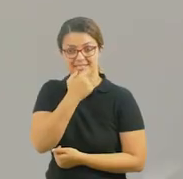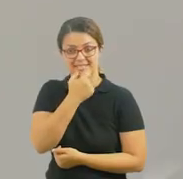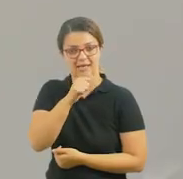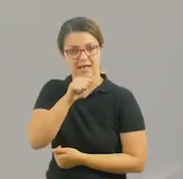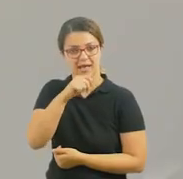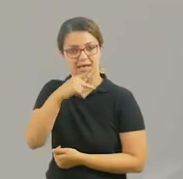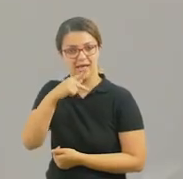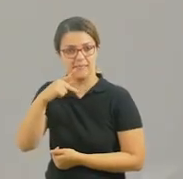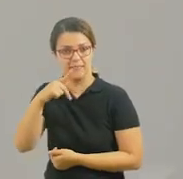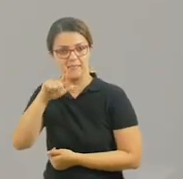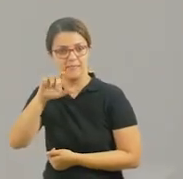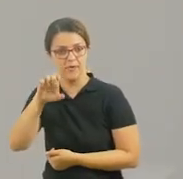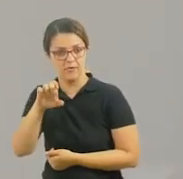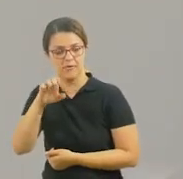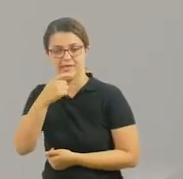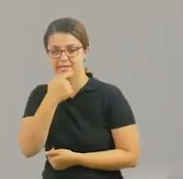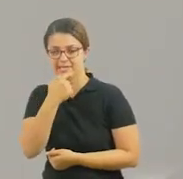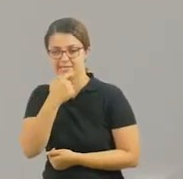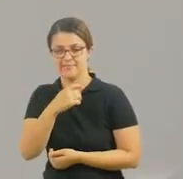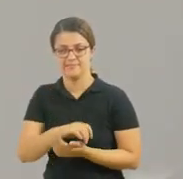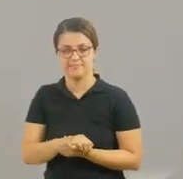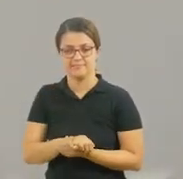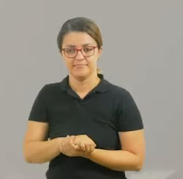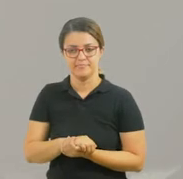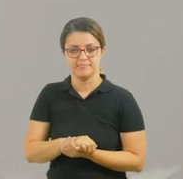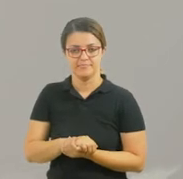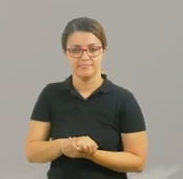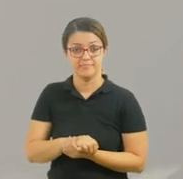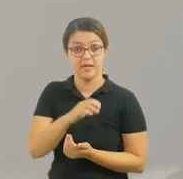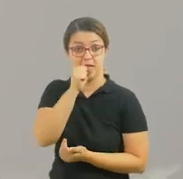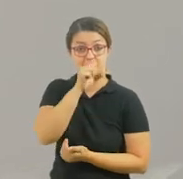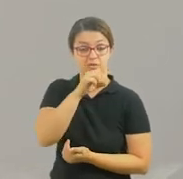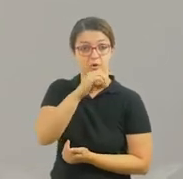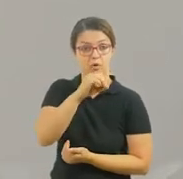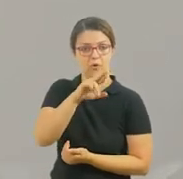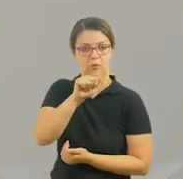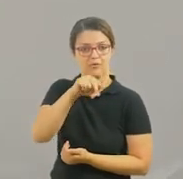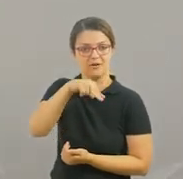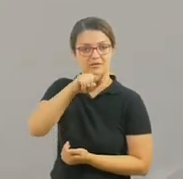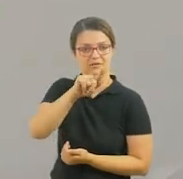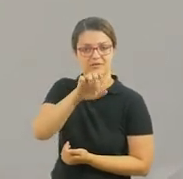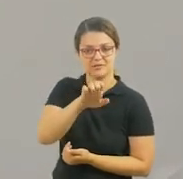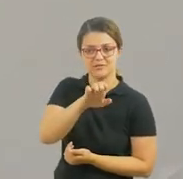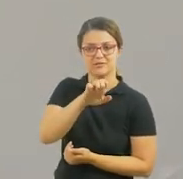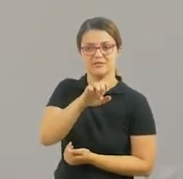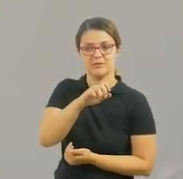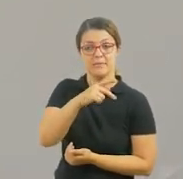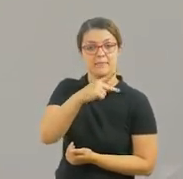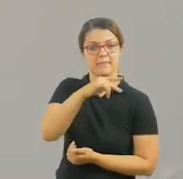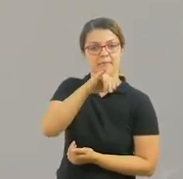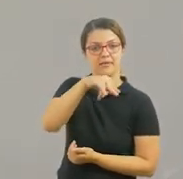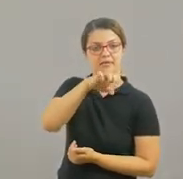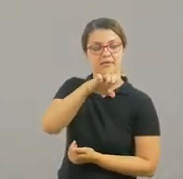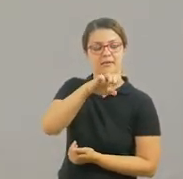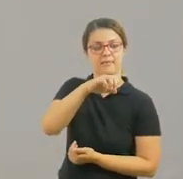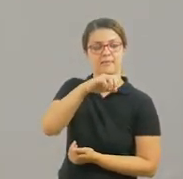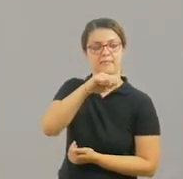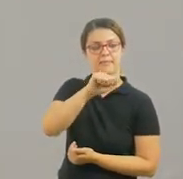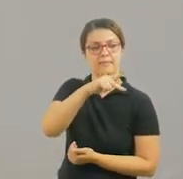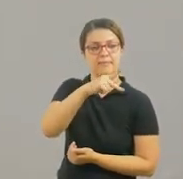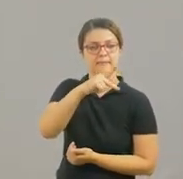Apple, Orange, Pineapple